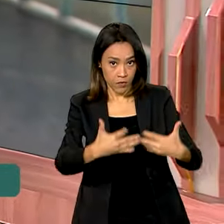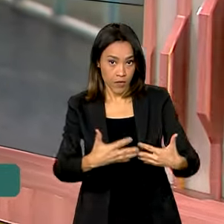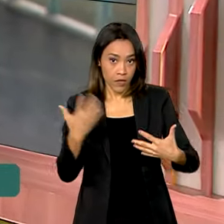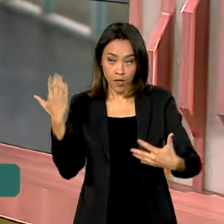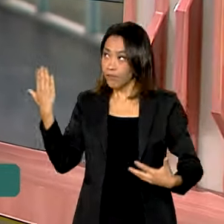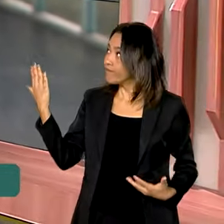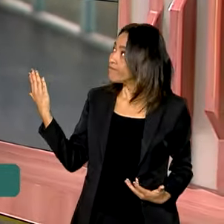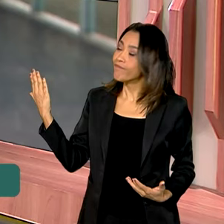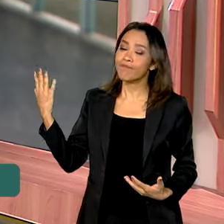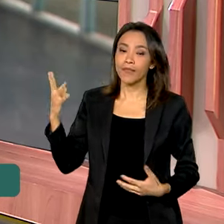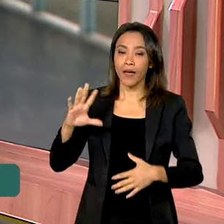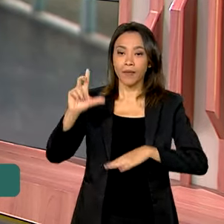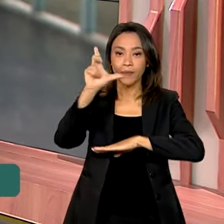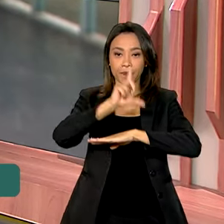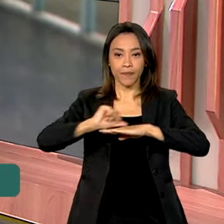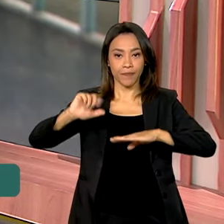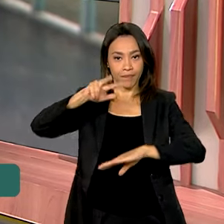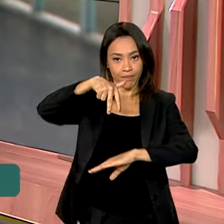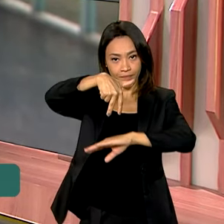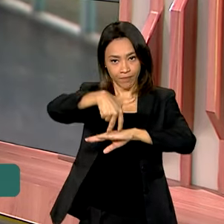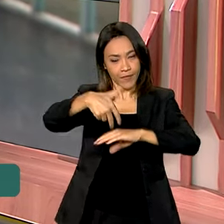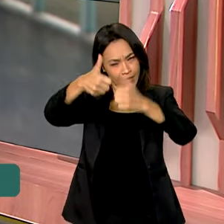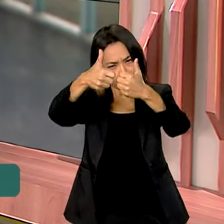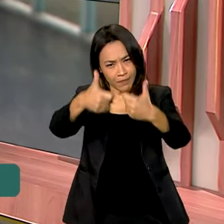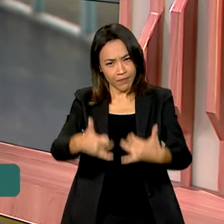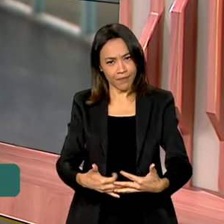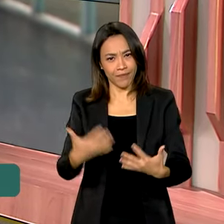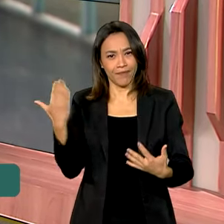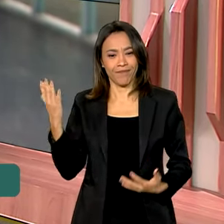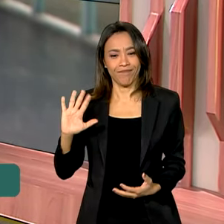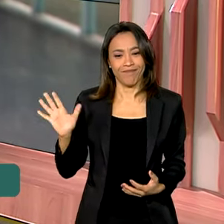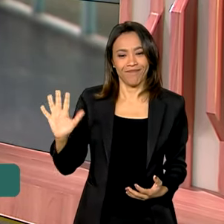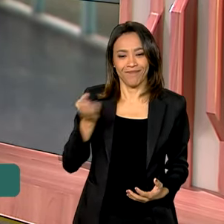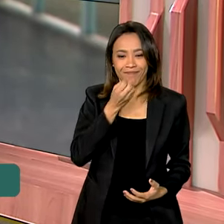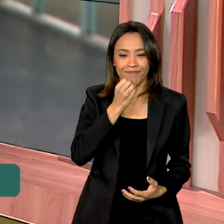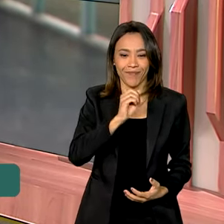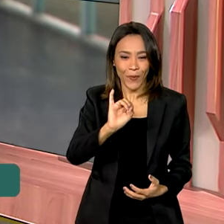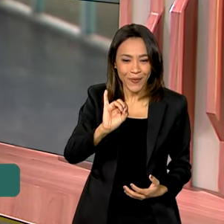Palácio do Planalto e traz ao vivo mais informações para a gente. Oi, Márcia.